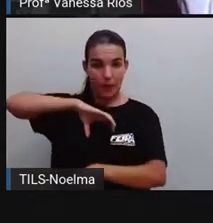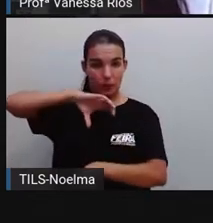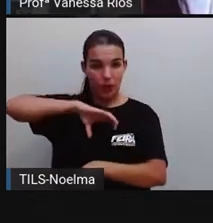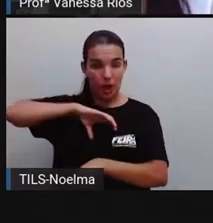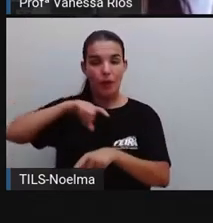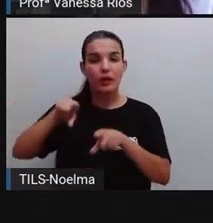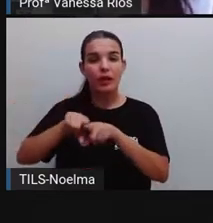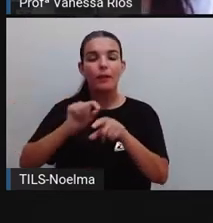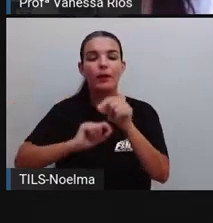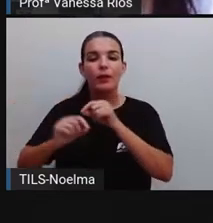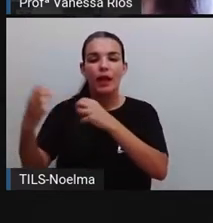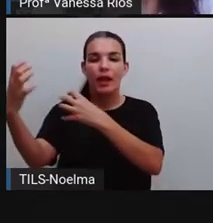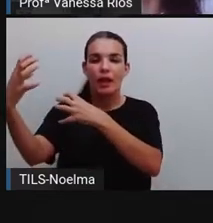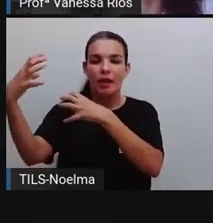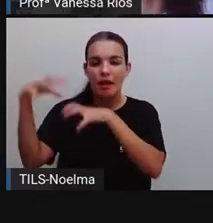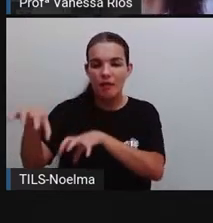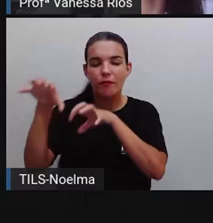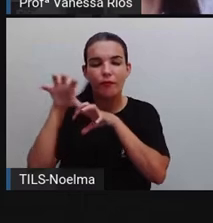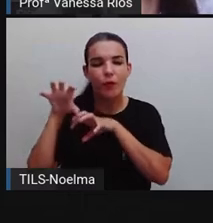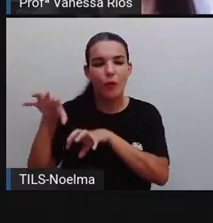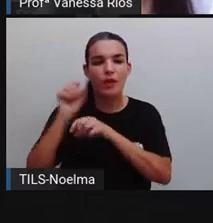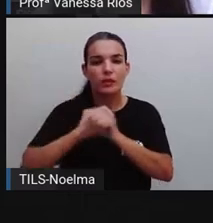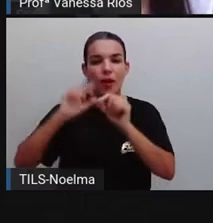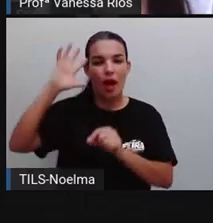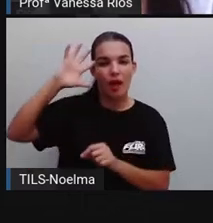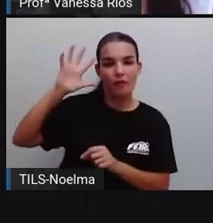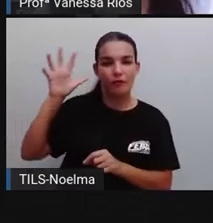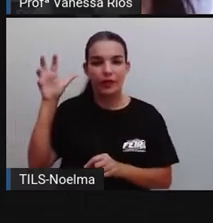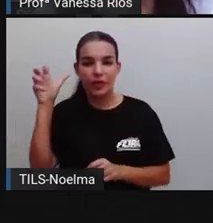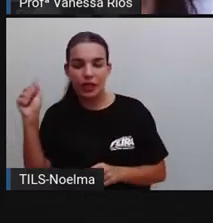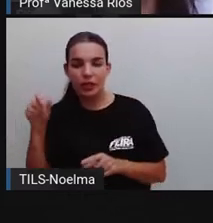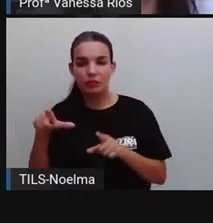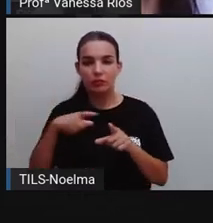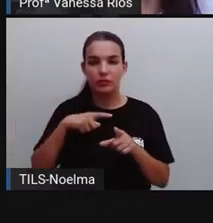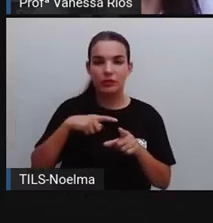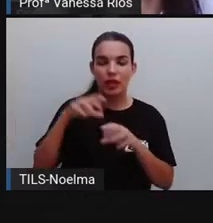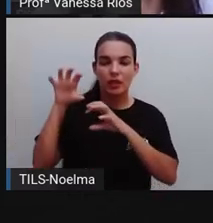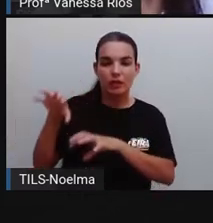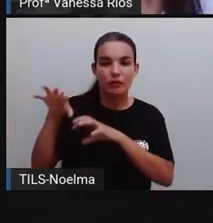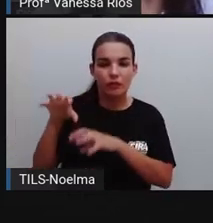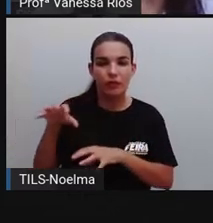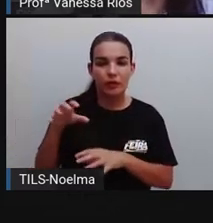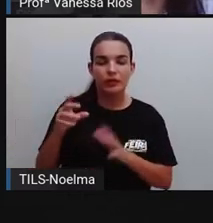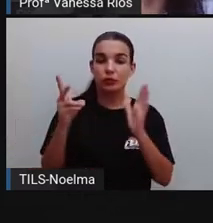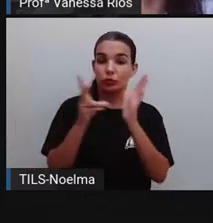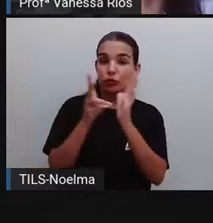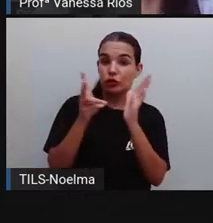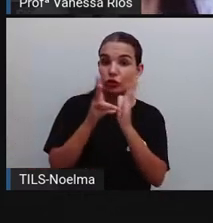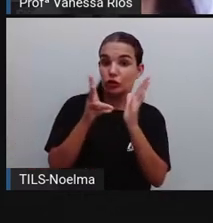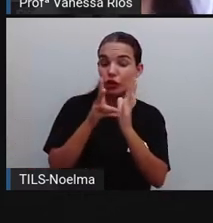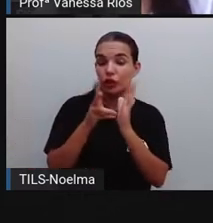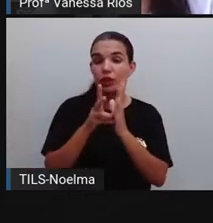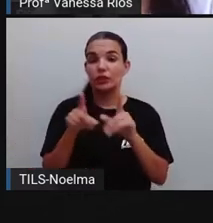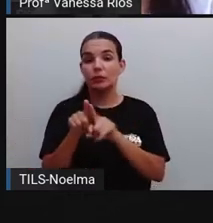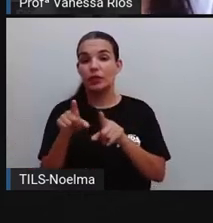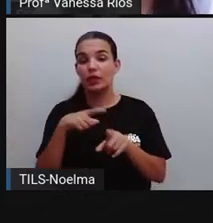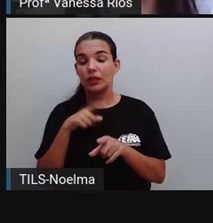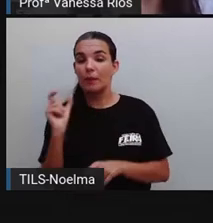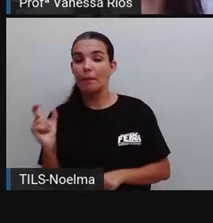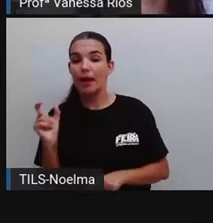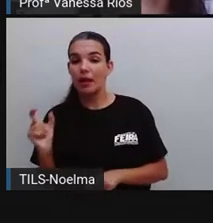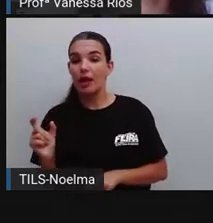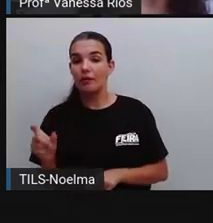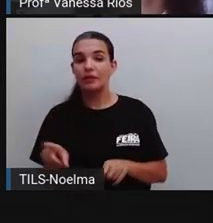influências aí dos africanos, temos influência dos indígenas em diversos vocábulos, em diversas palavras,